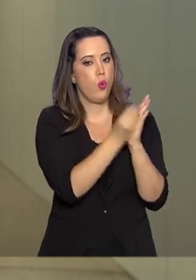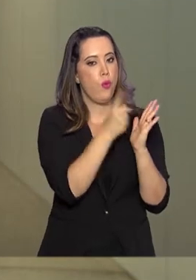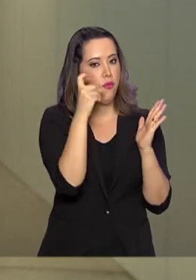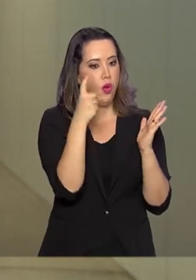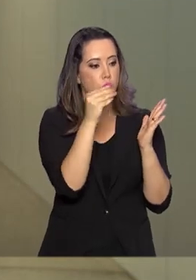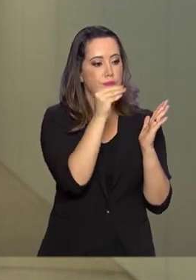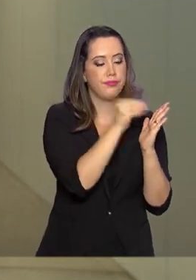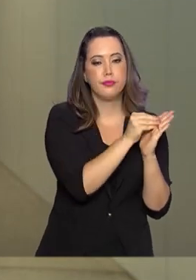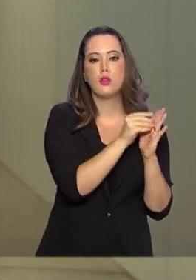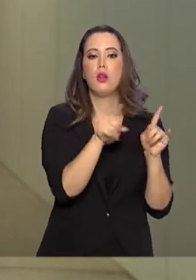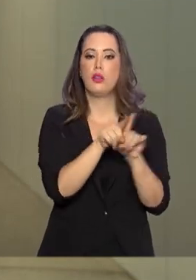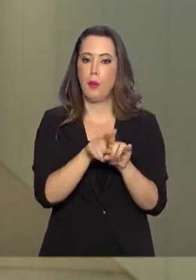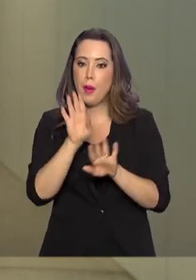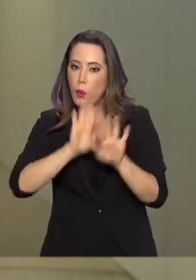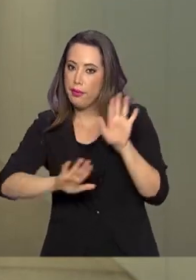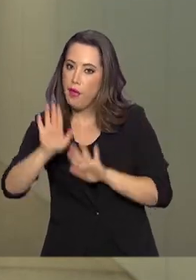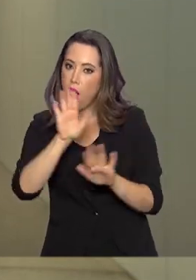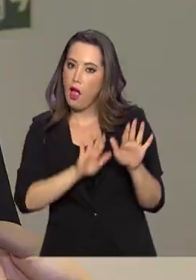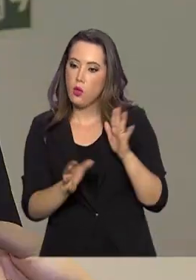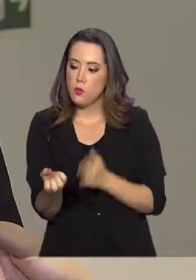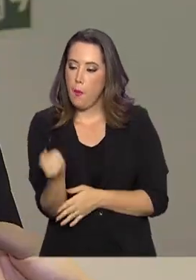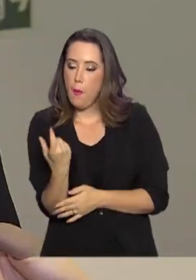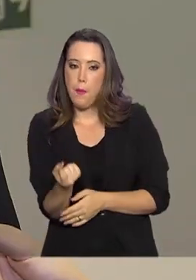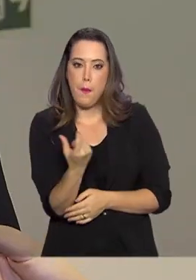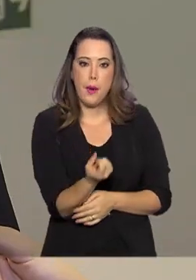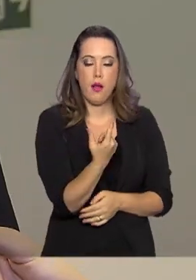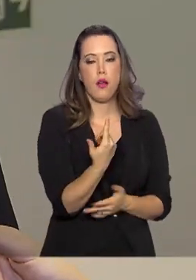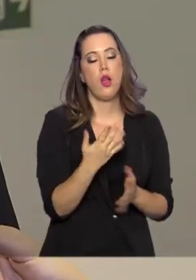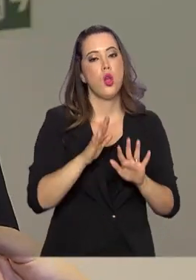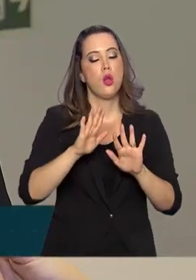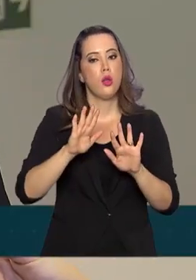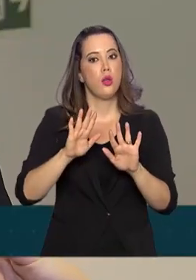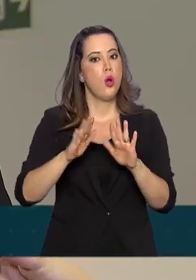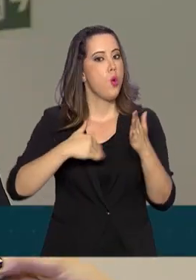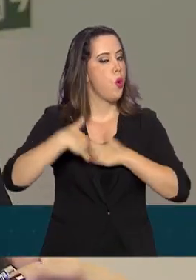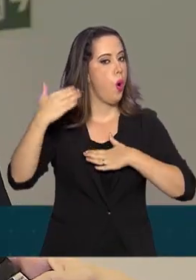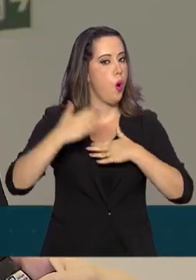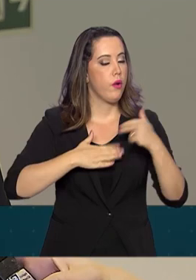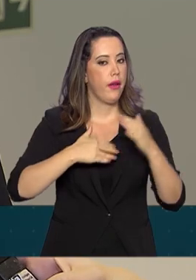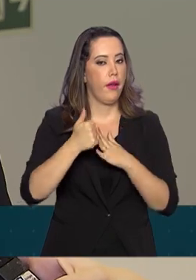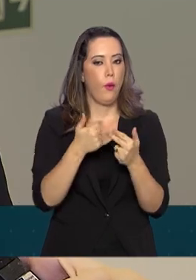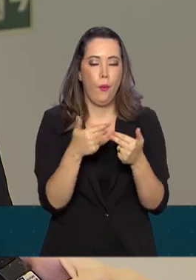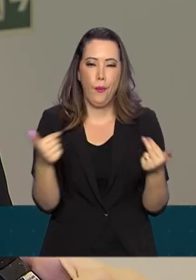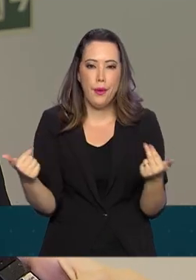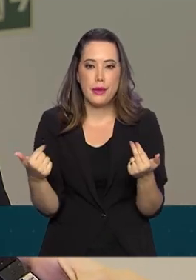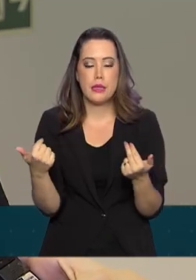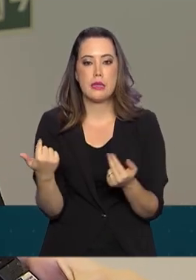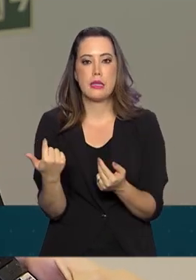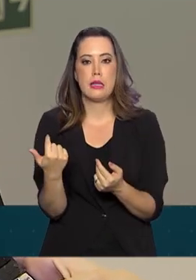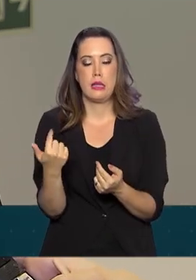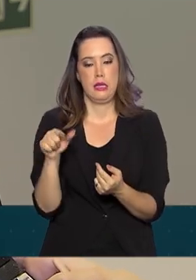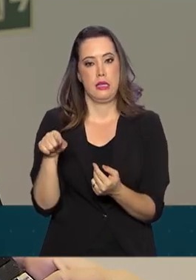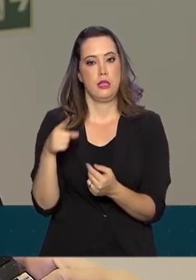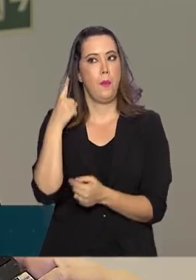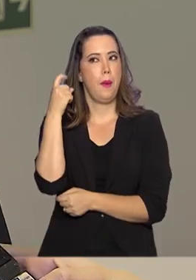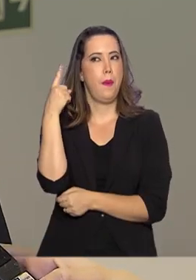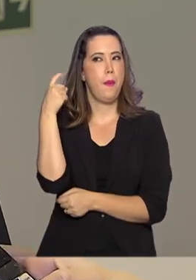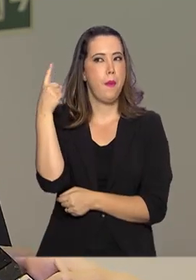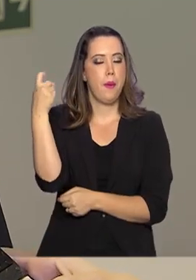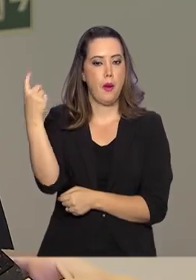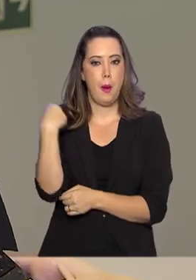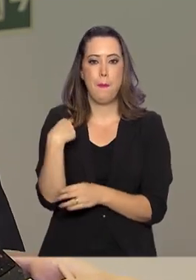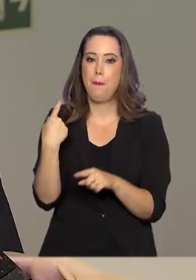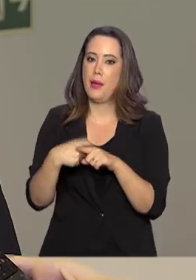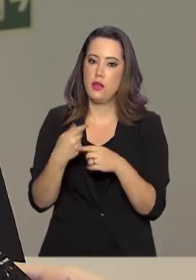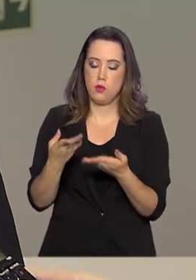Eles também podem eliminar o candidato. Qualquer dispositivo eletrônico que toque durante a prova, mesmo guardado no saquinho embaixo